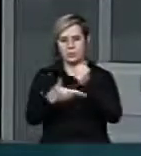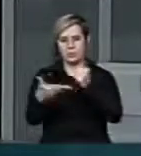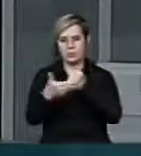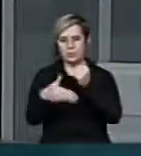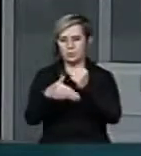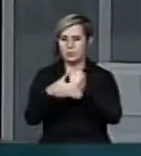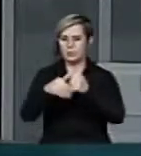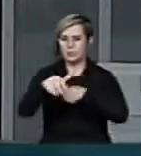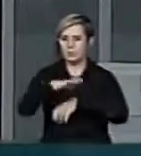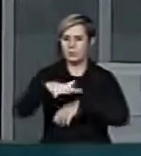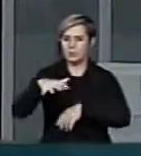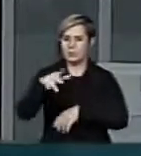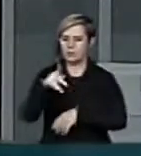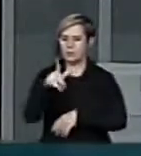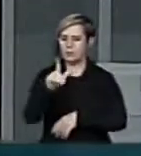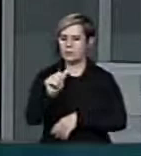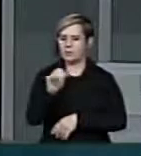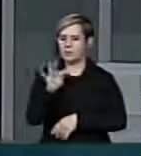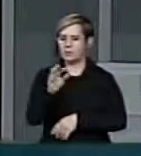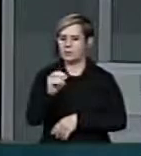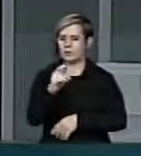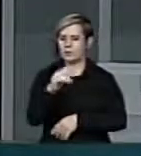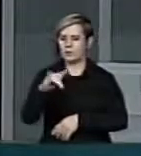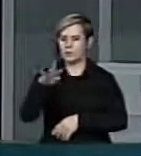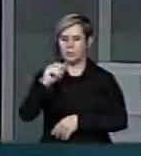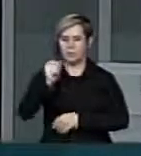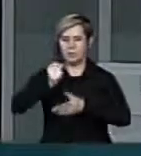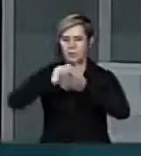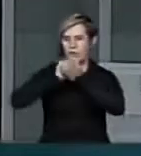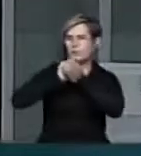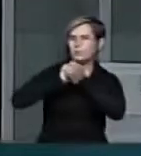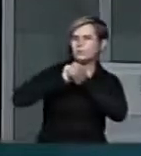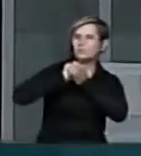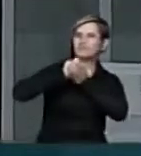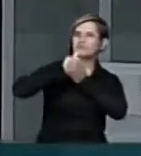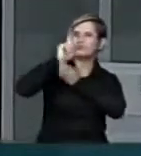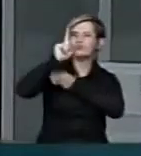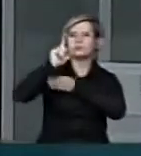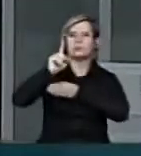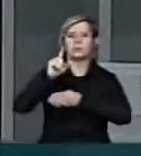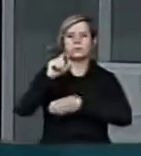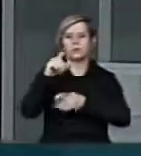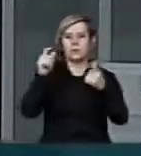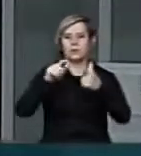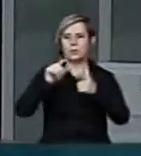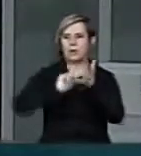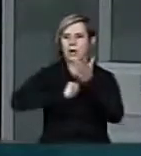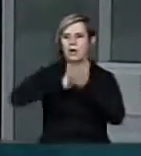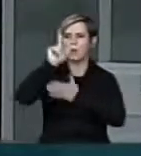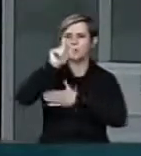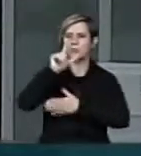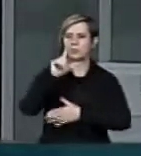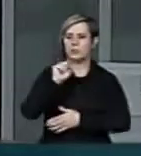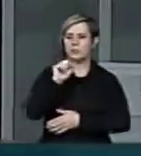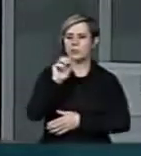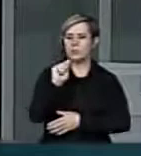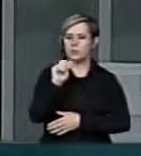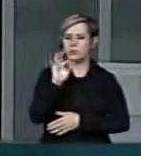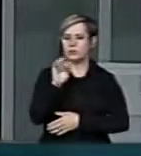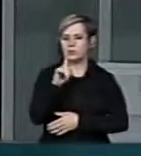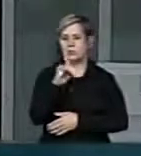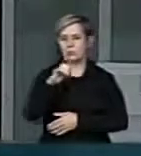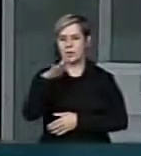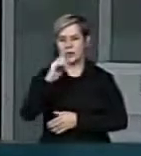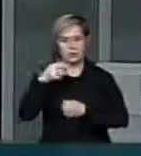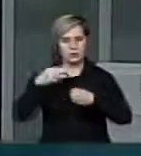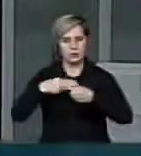de lançamento do veículo lançador de satélite, lá no município de Alcântara.